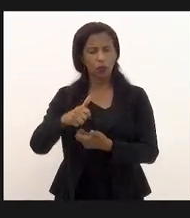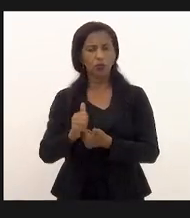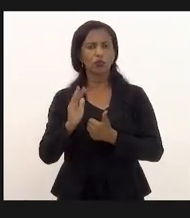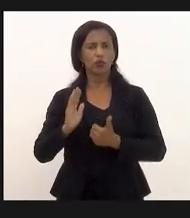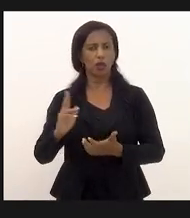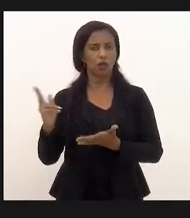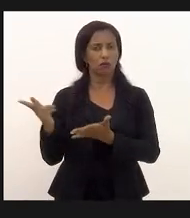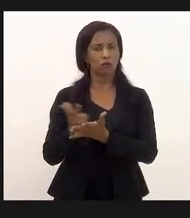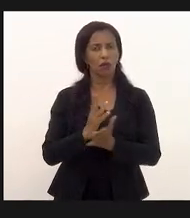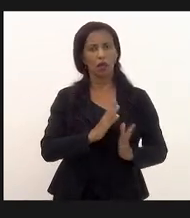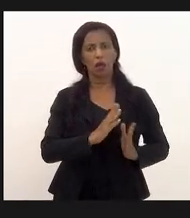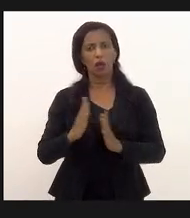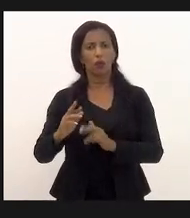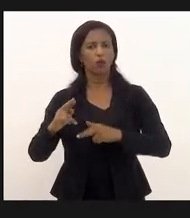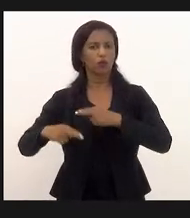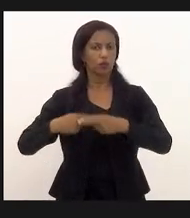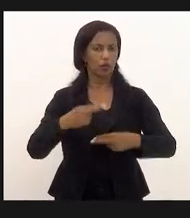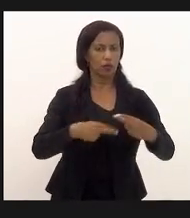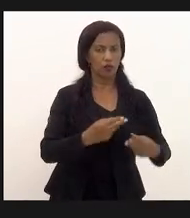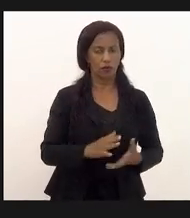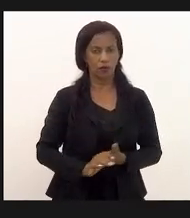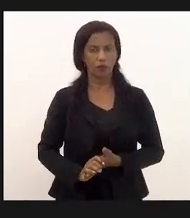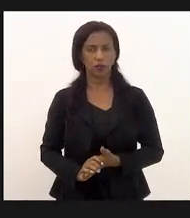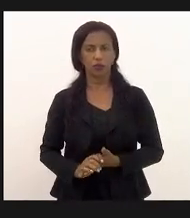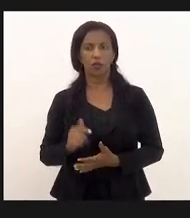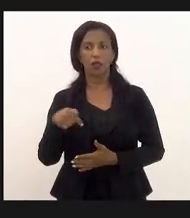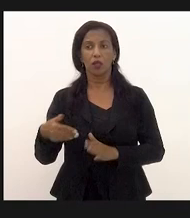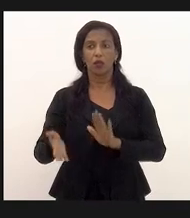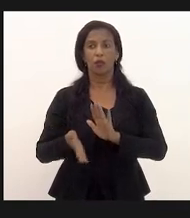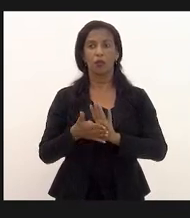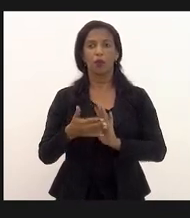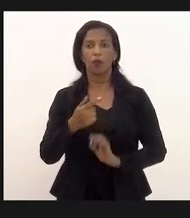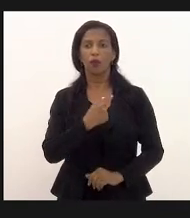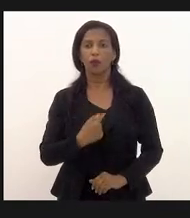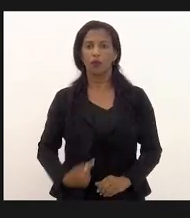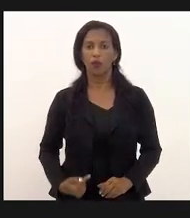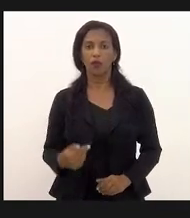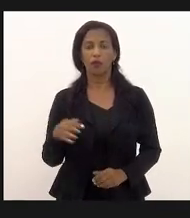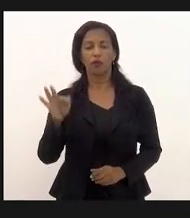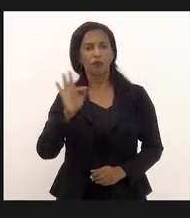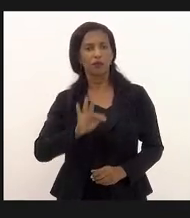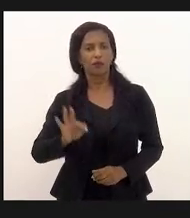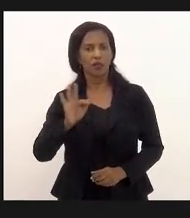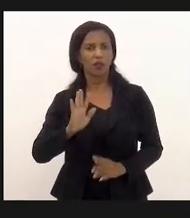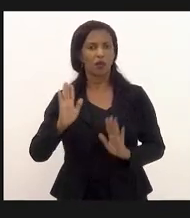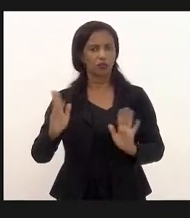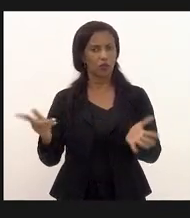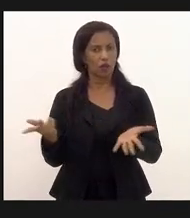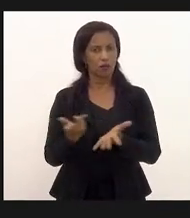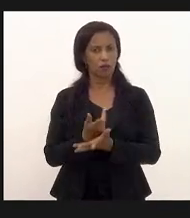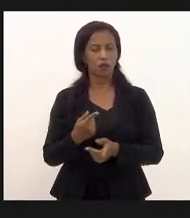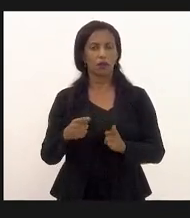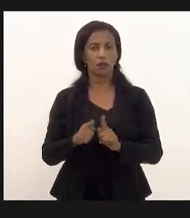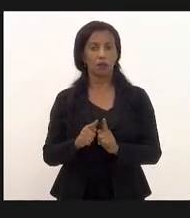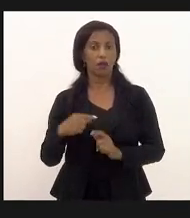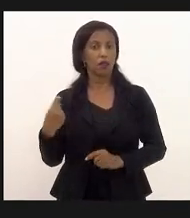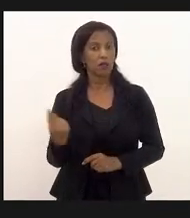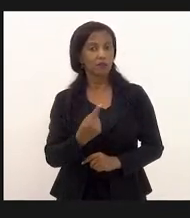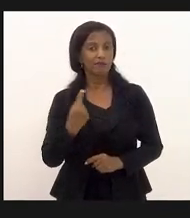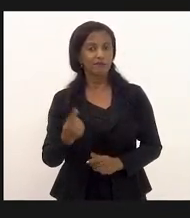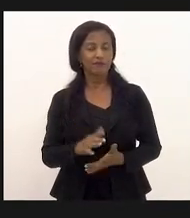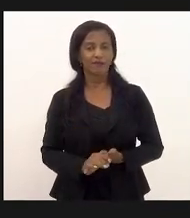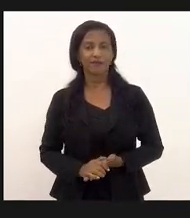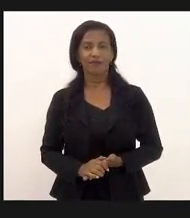passou por algumas reformas que o o próprio governo federal já passou por reformas e que nós